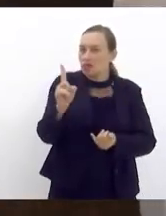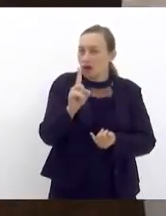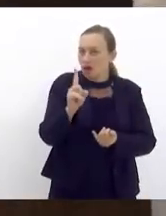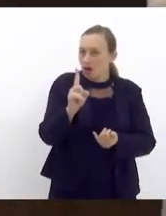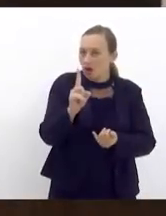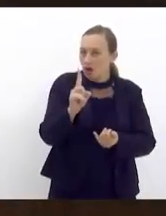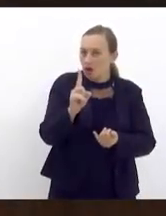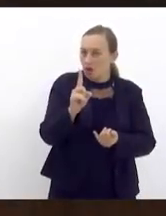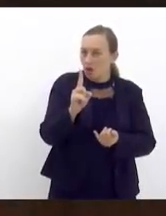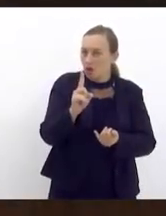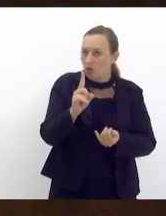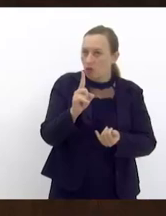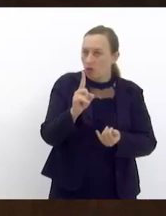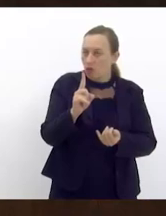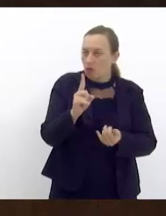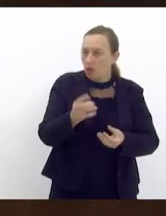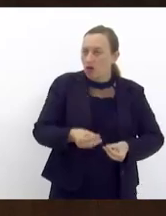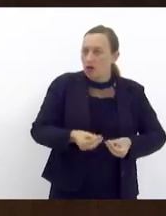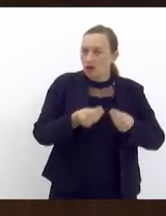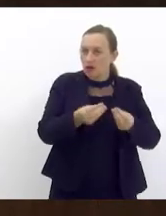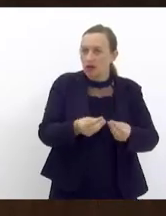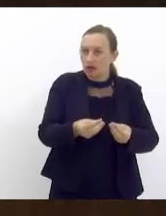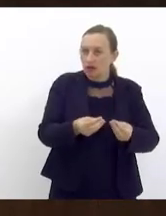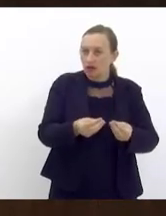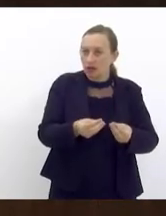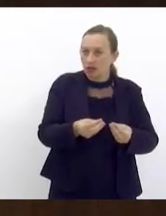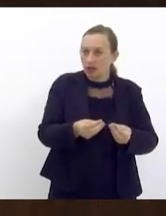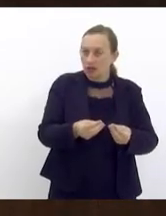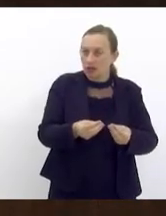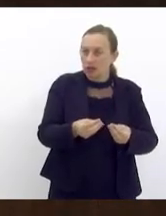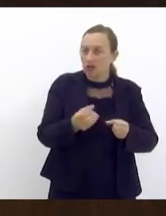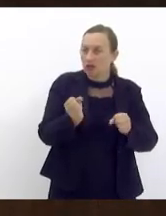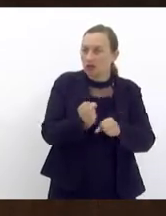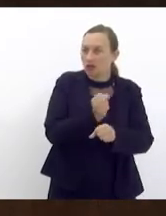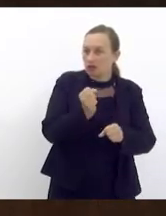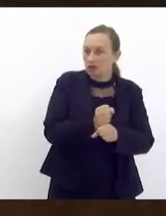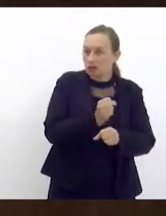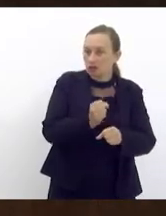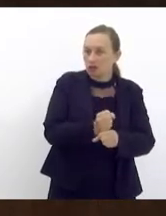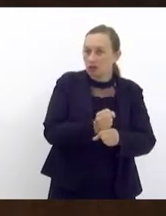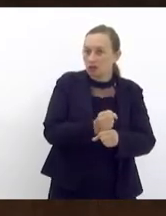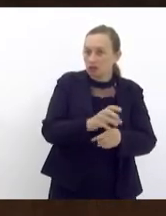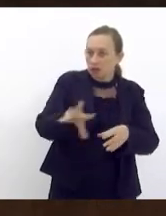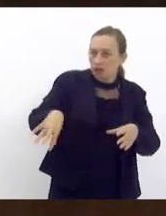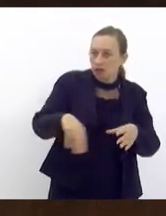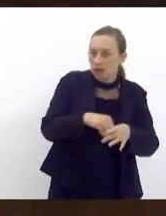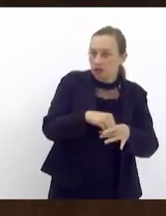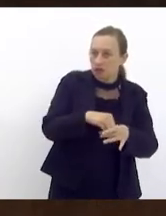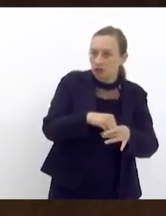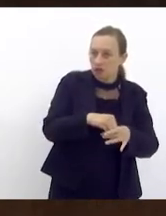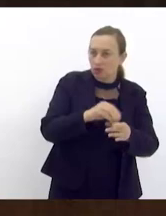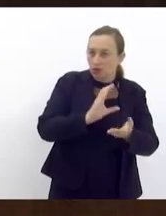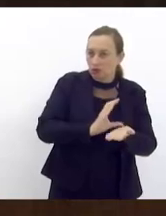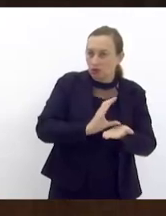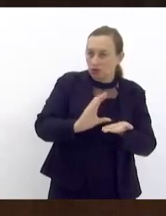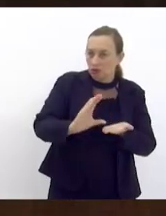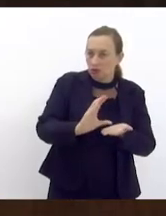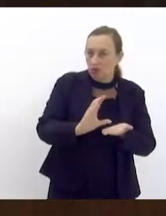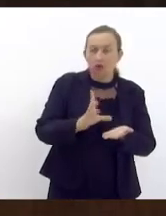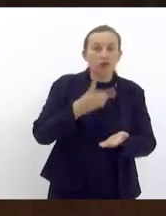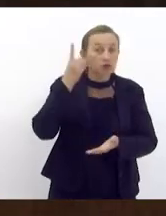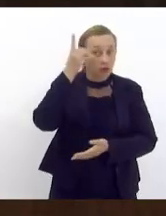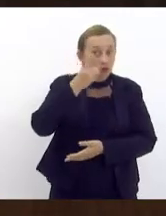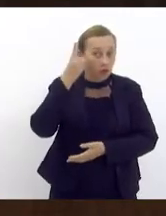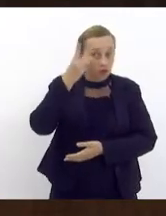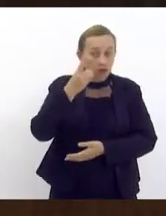das reformas prometidas a partir da implementação desse aporte de recurso que o deputado que me